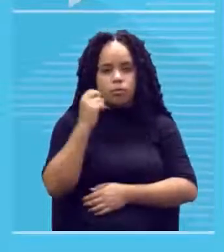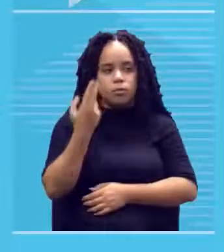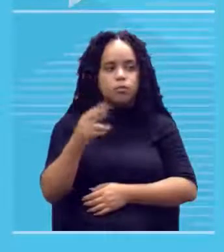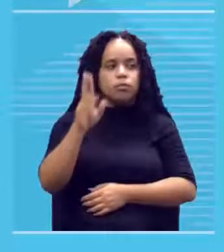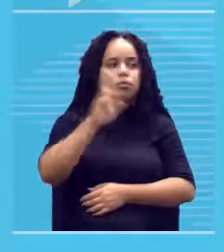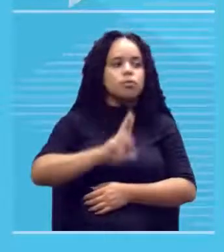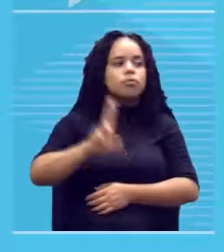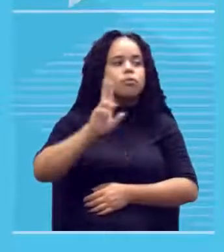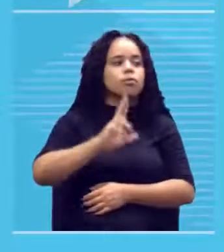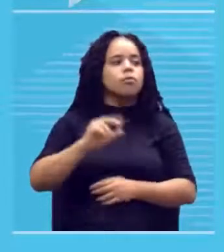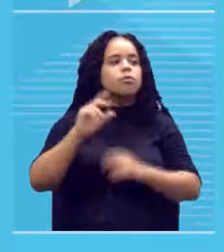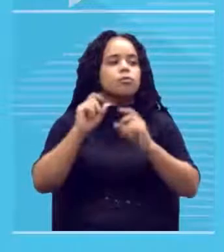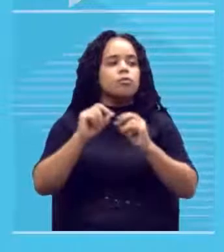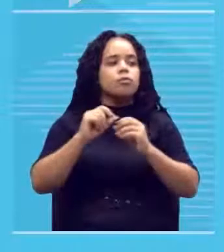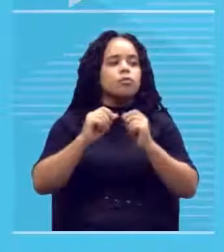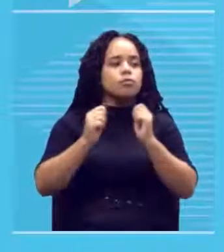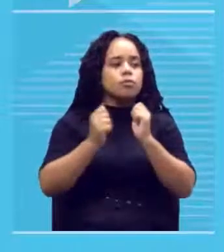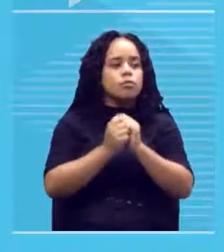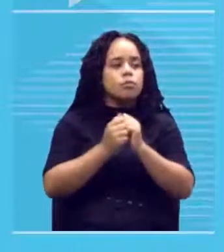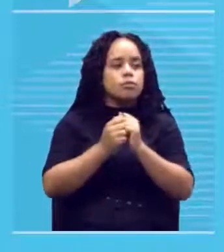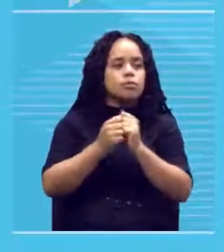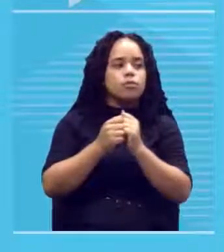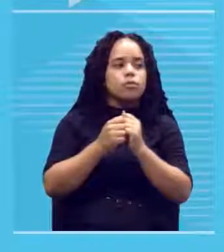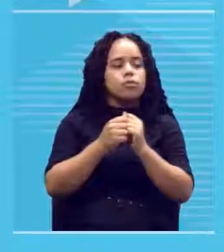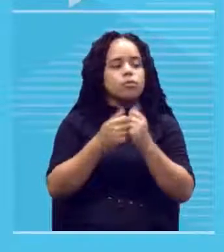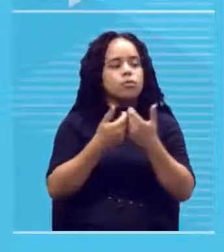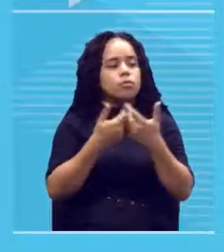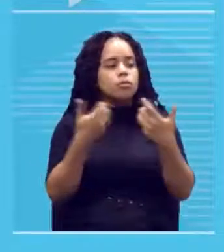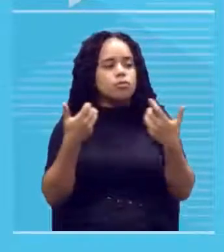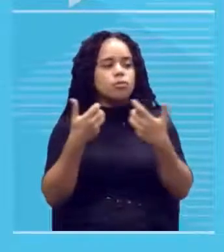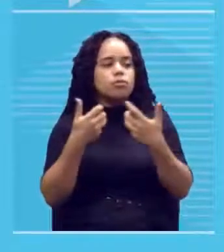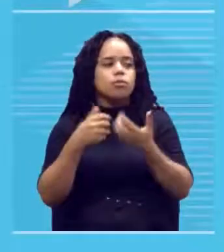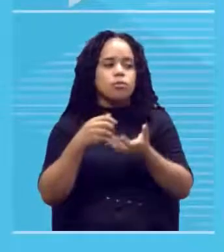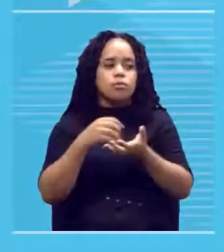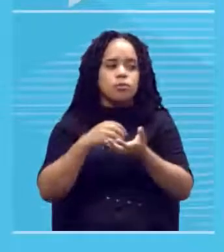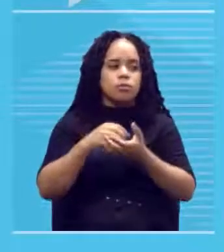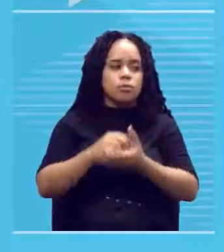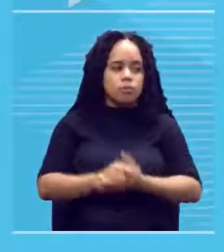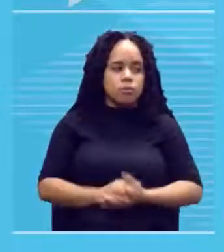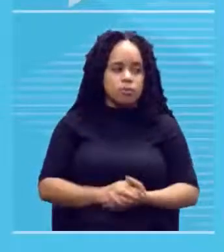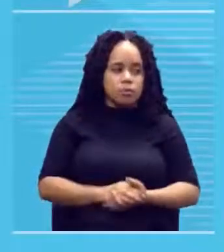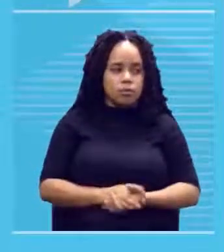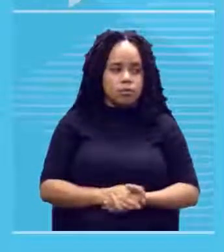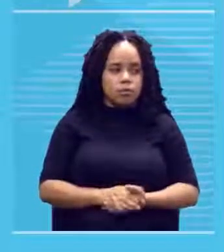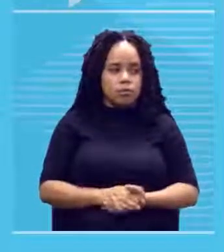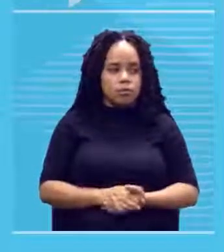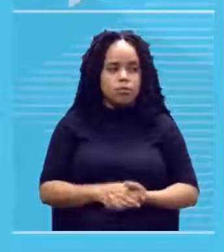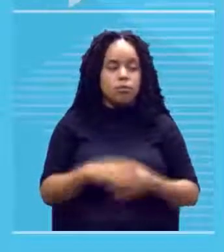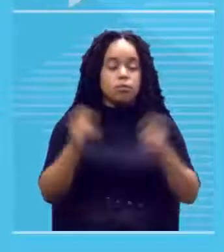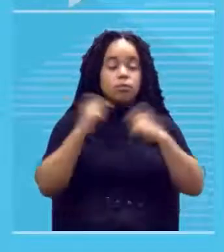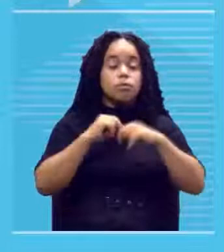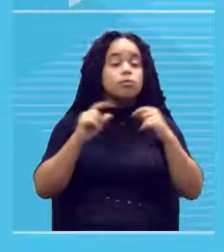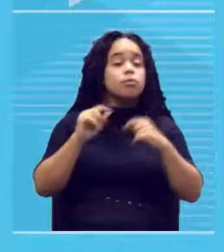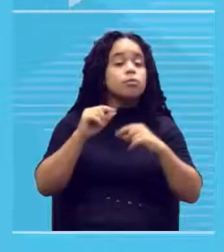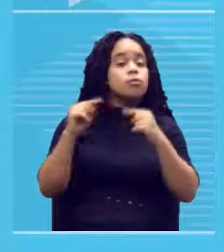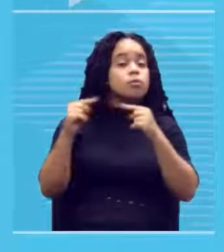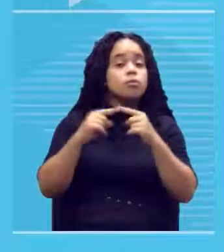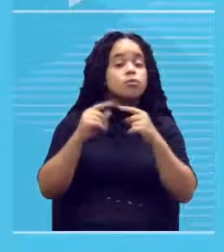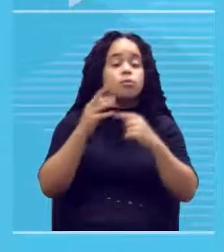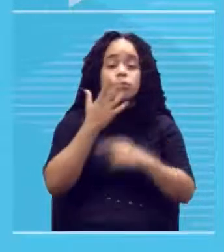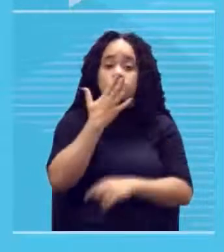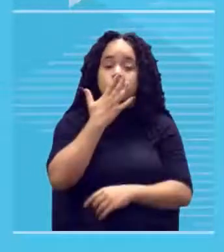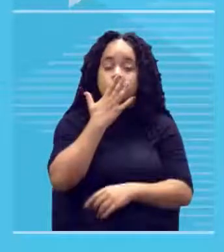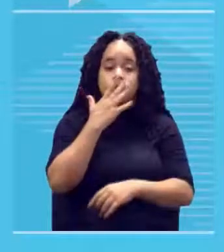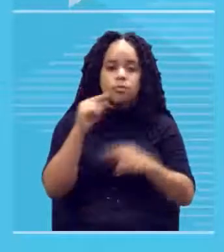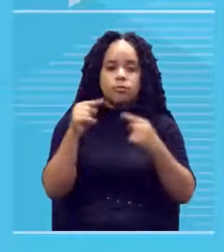utilizados suspensos sobre o suporte olha só para esse tipo de tinta ser dissolvida em